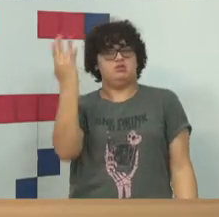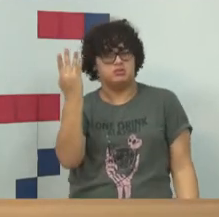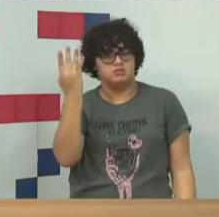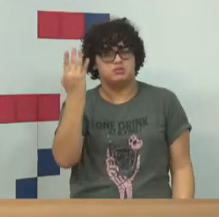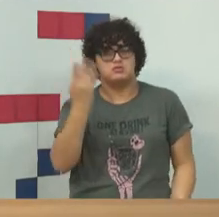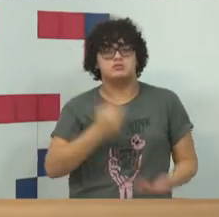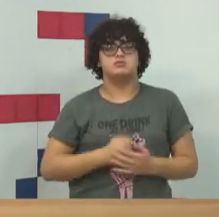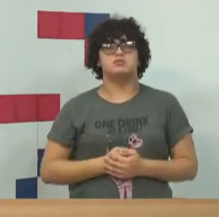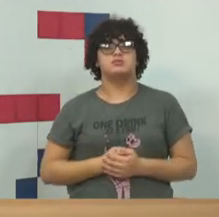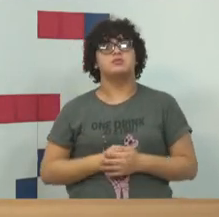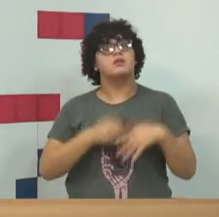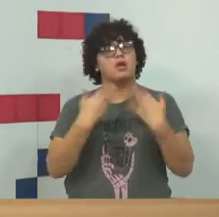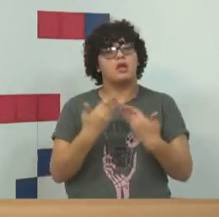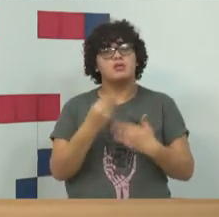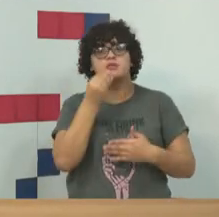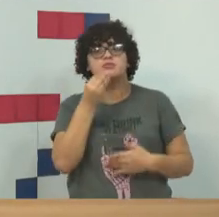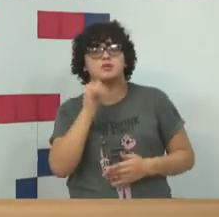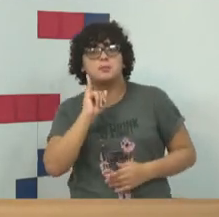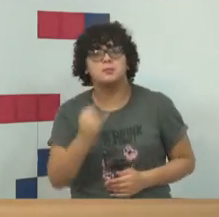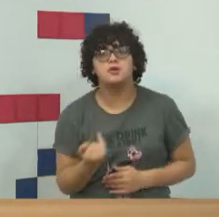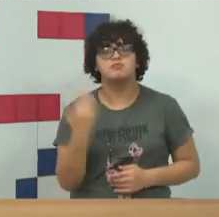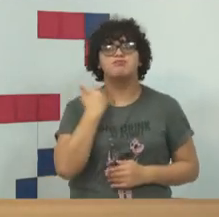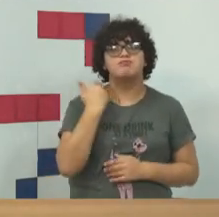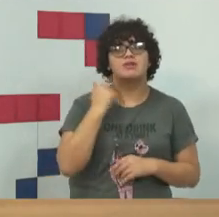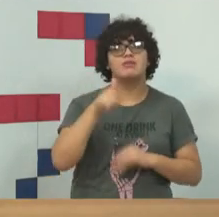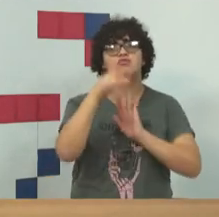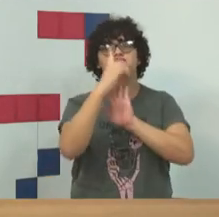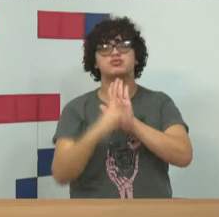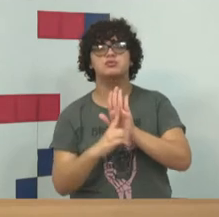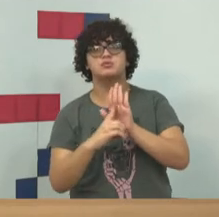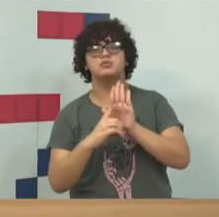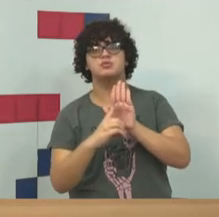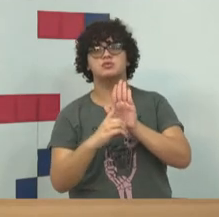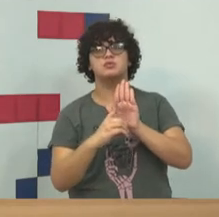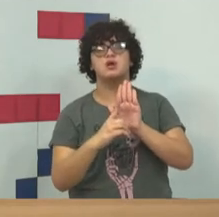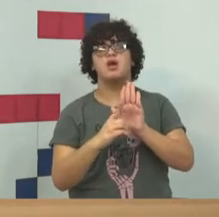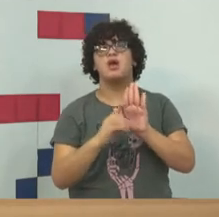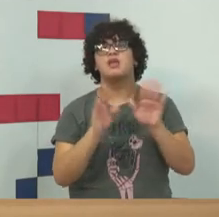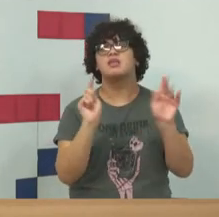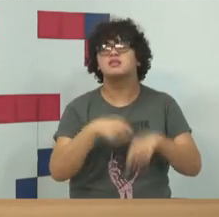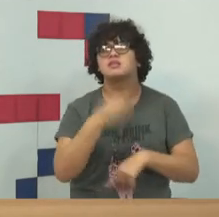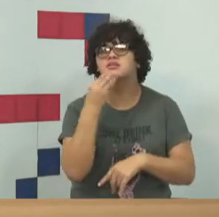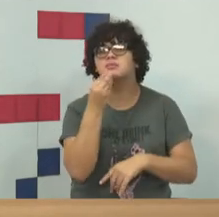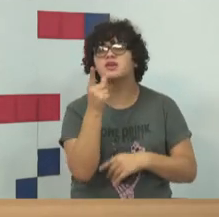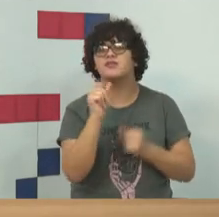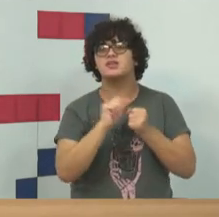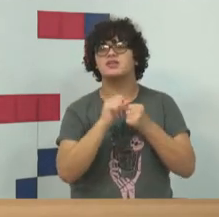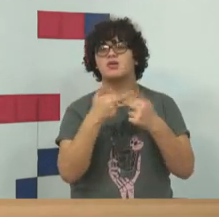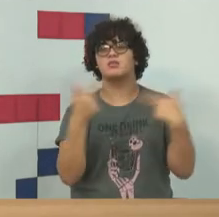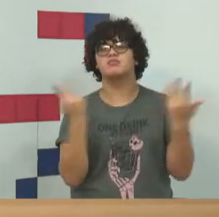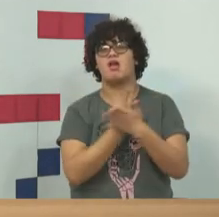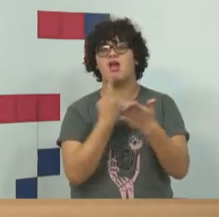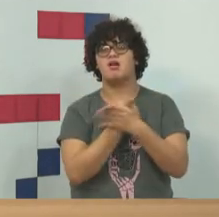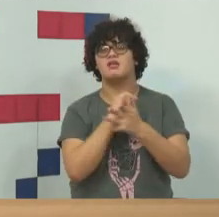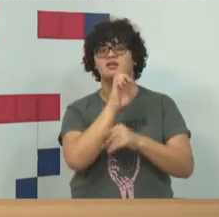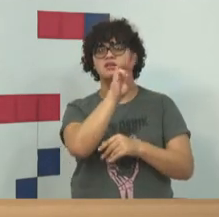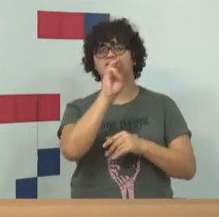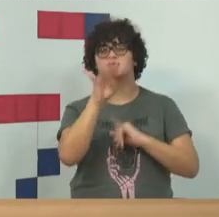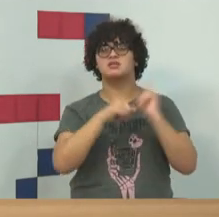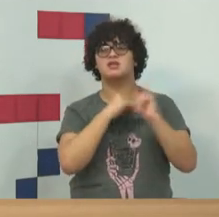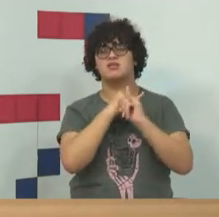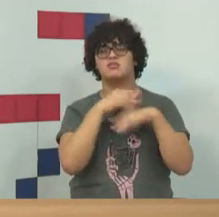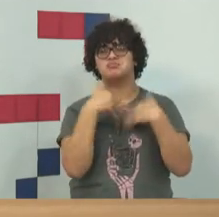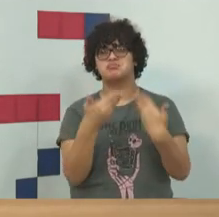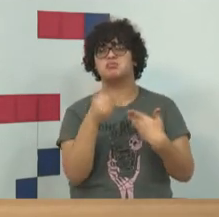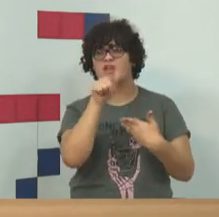e abusam desse direito para poder cometer crimes. E é nisso